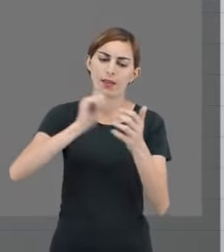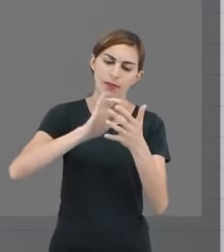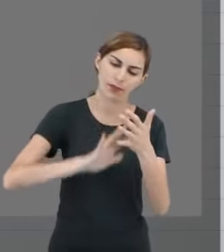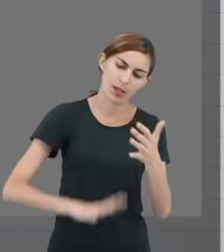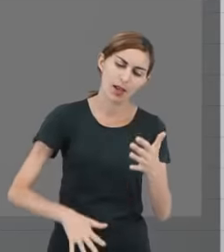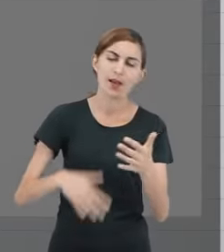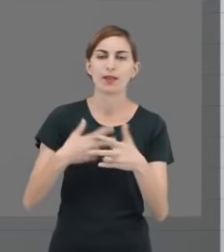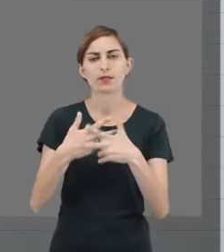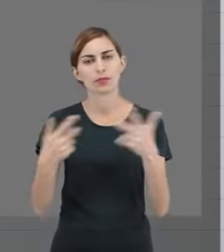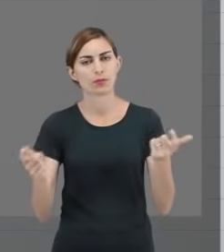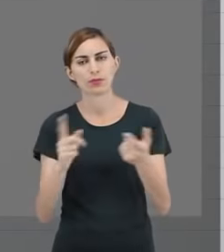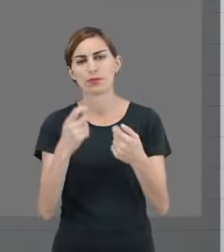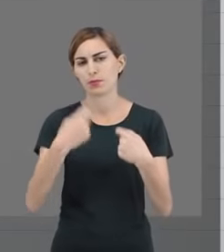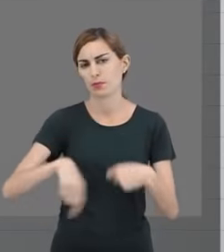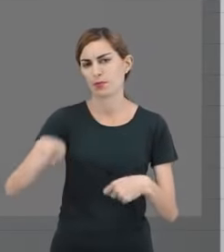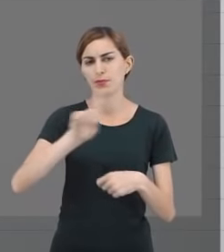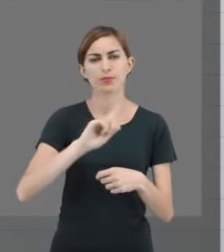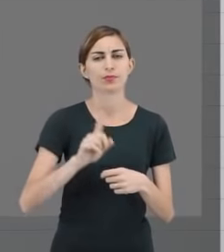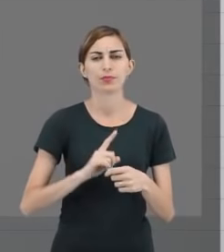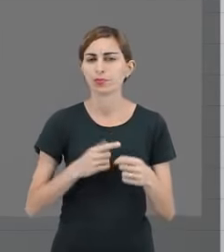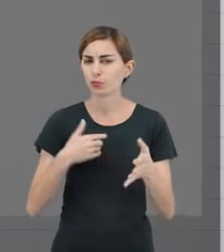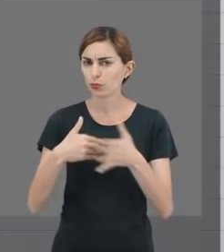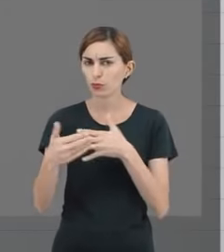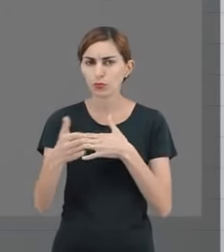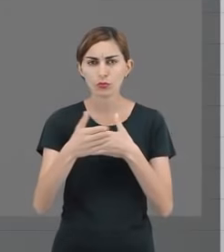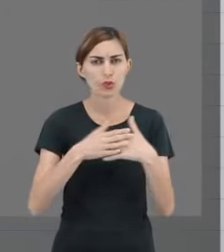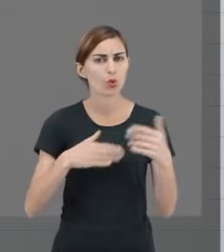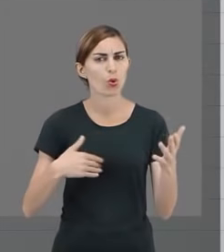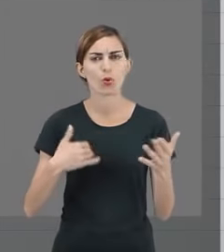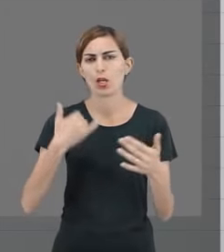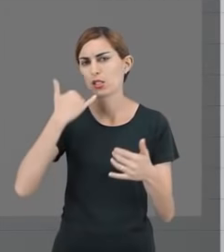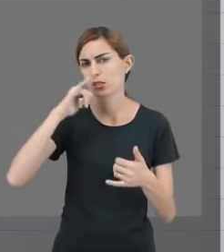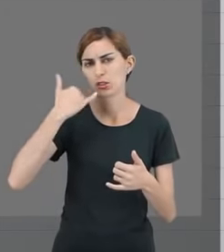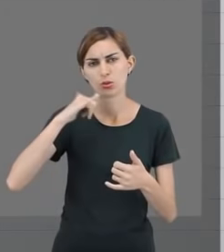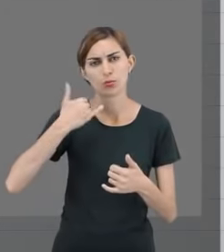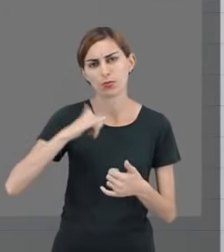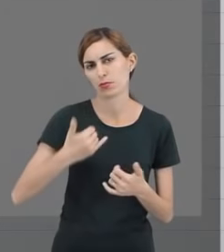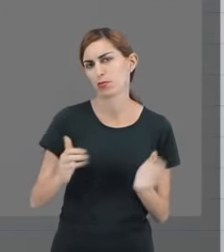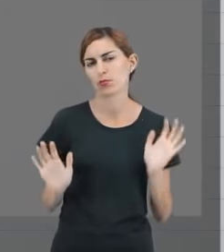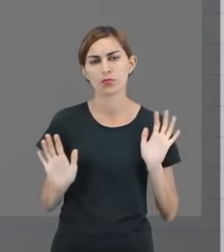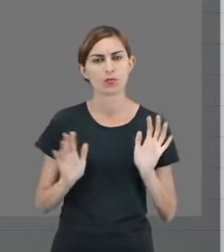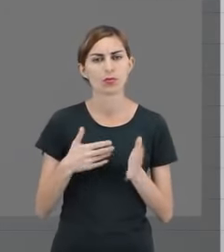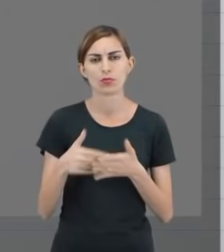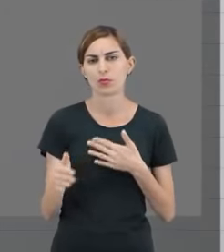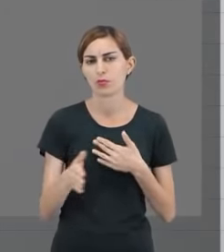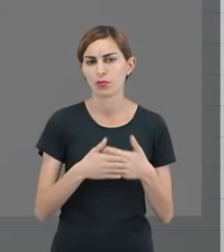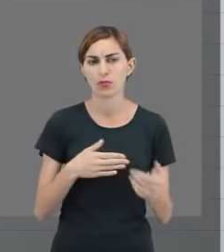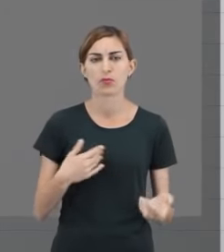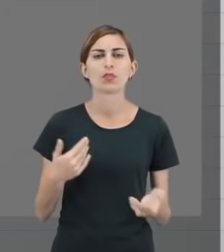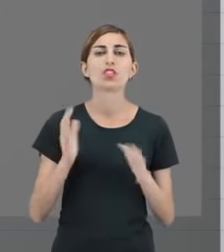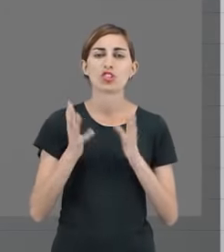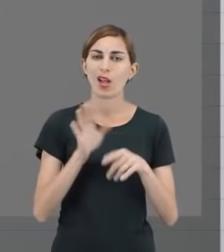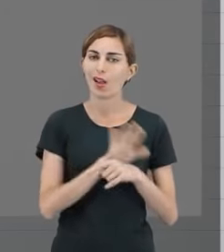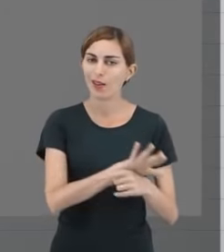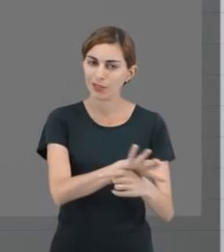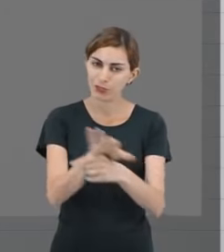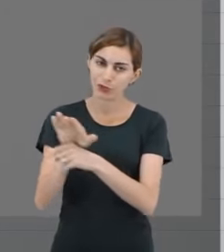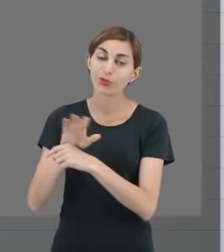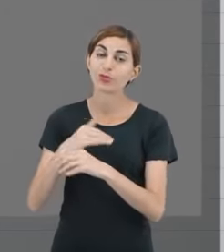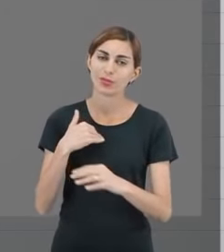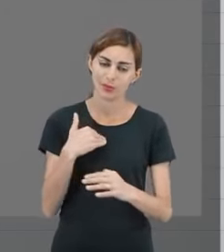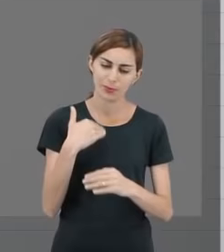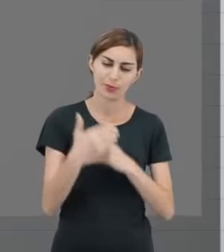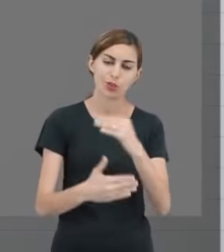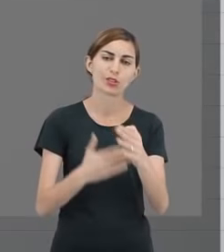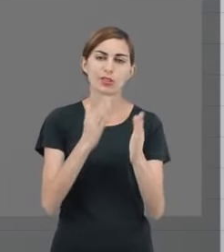as atividades. E você pode acessá-lo de qualquer dispositivo móvel. Então, já ajuda nesse